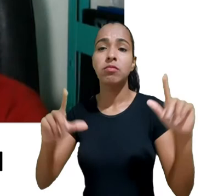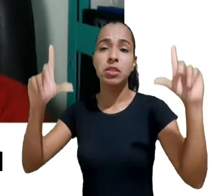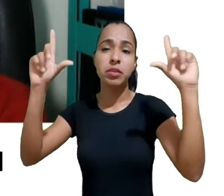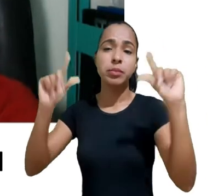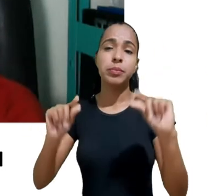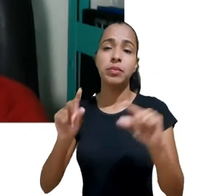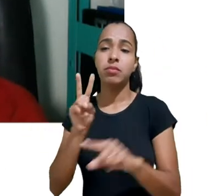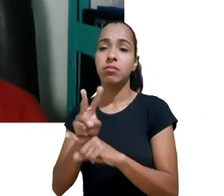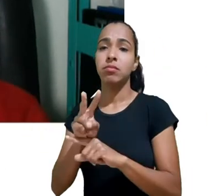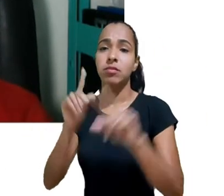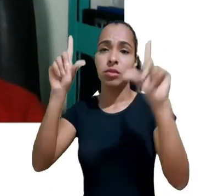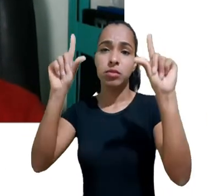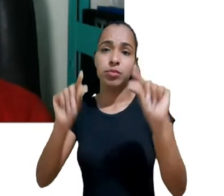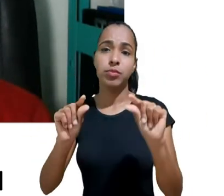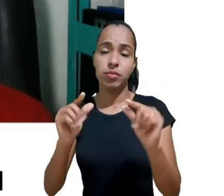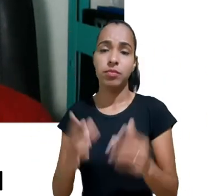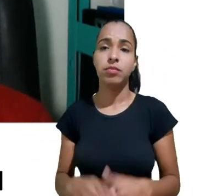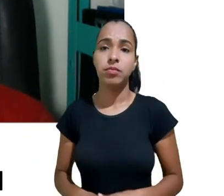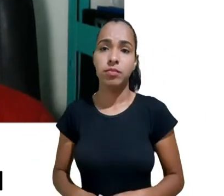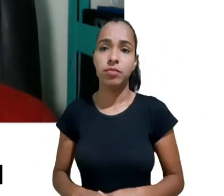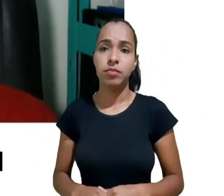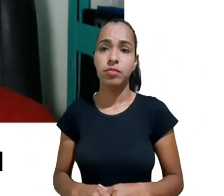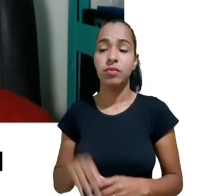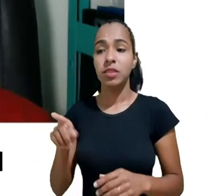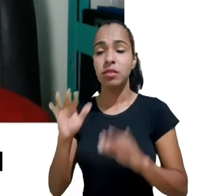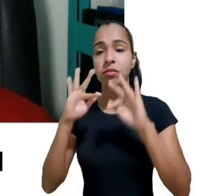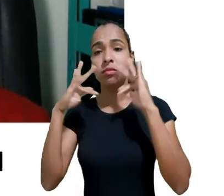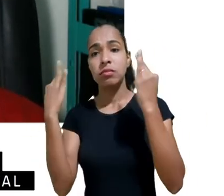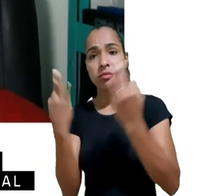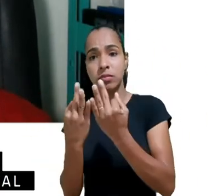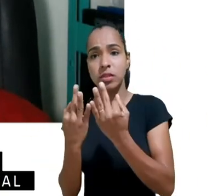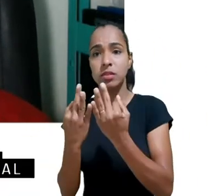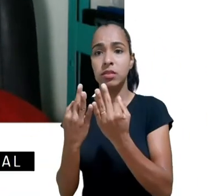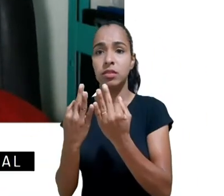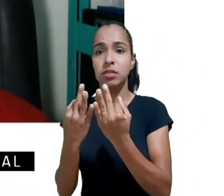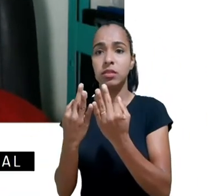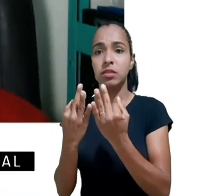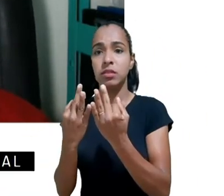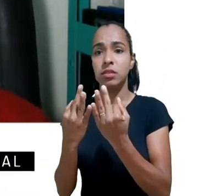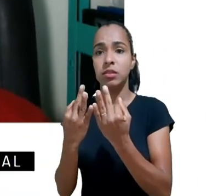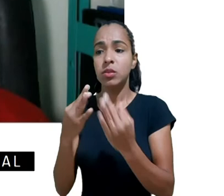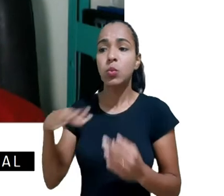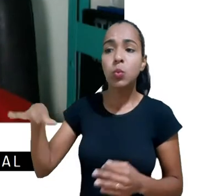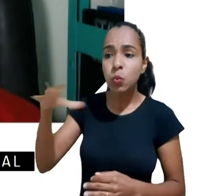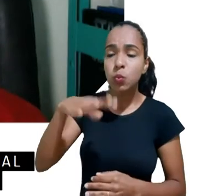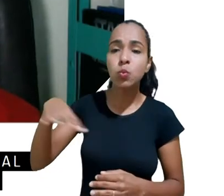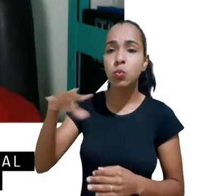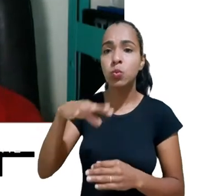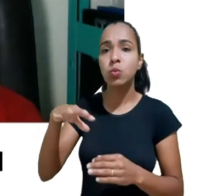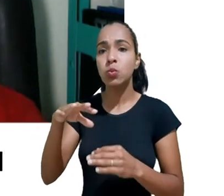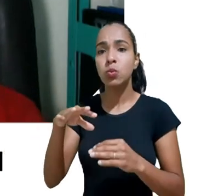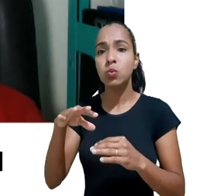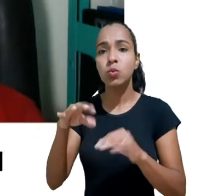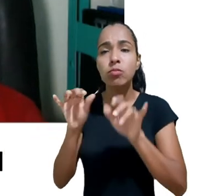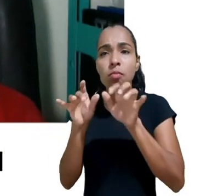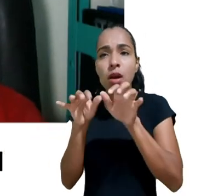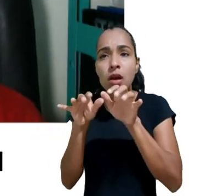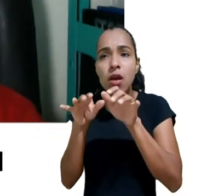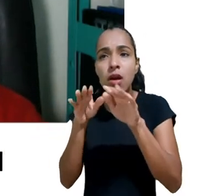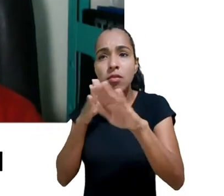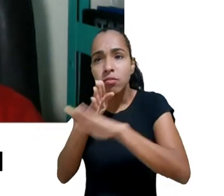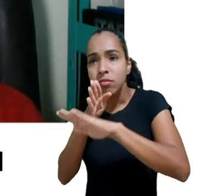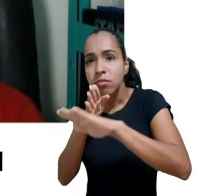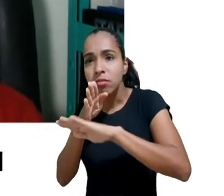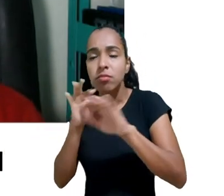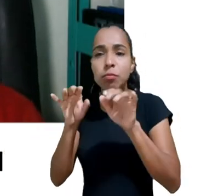qual as famílias poderiam lidar navegar no ecossistema digital ao mesmo tempo o Estado